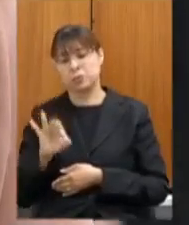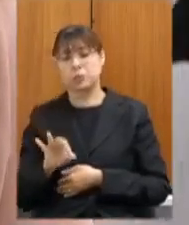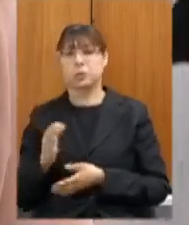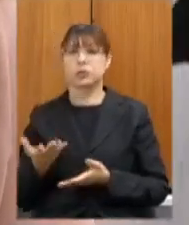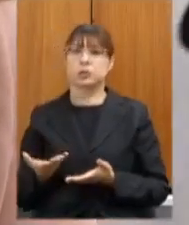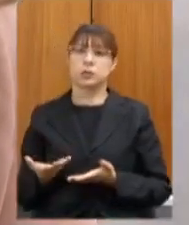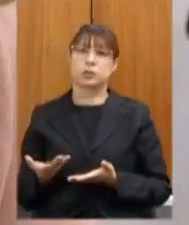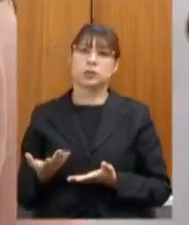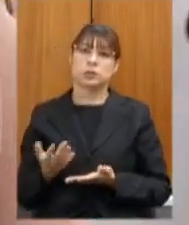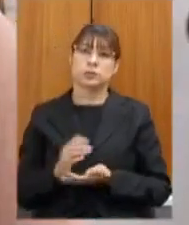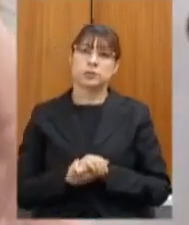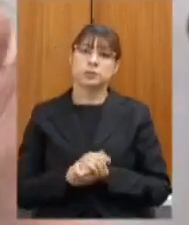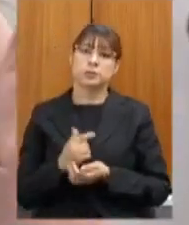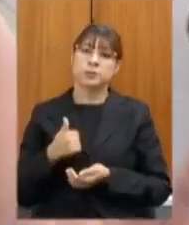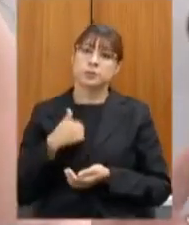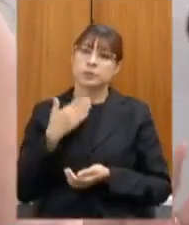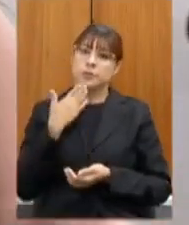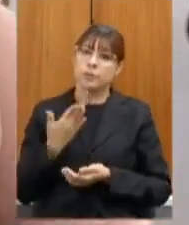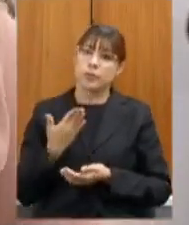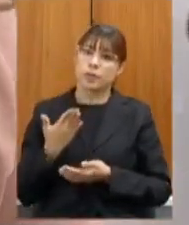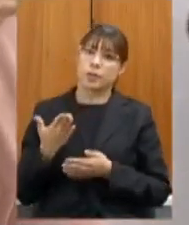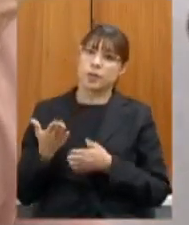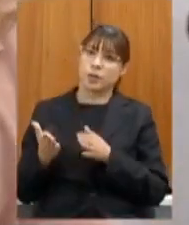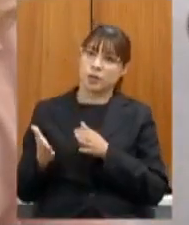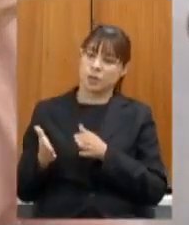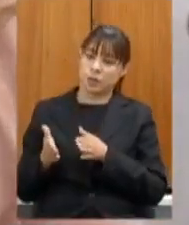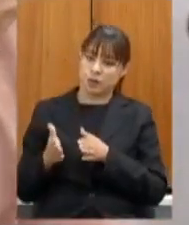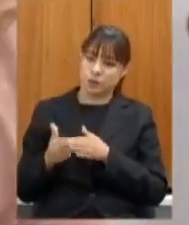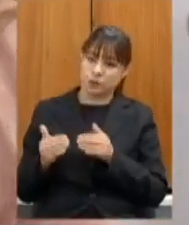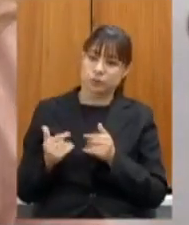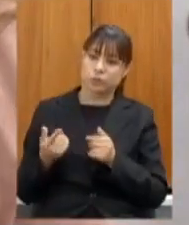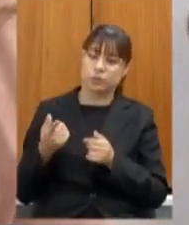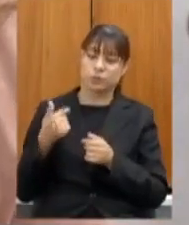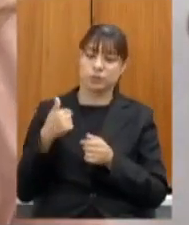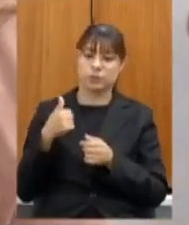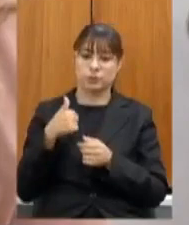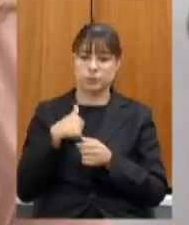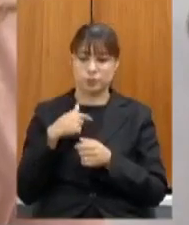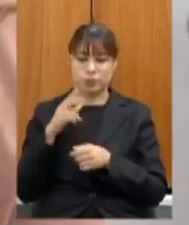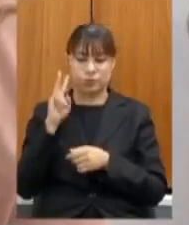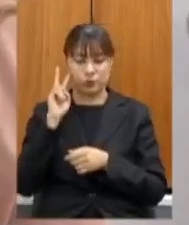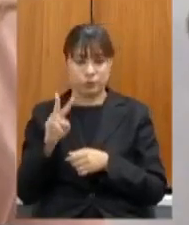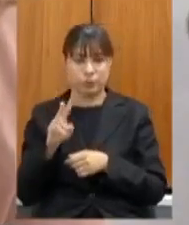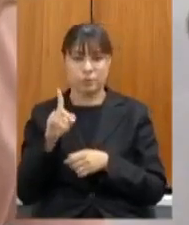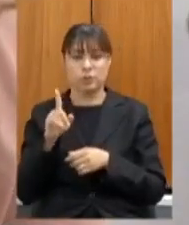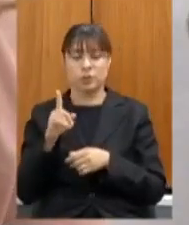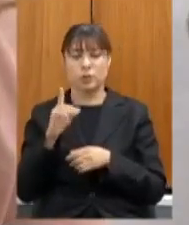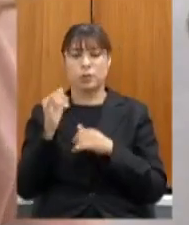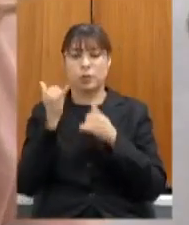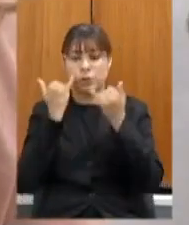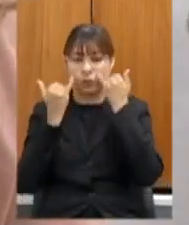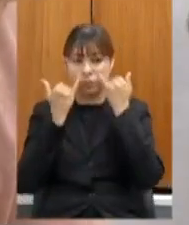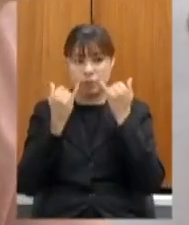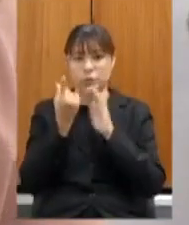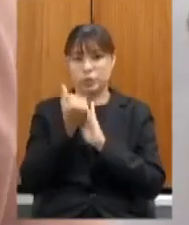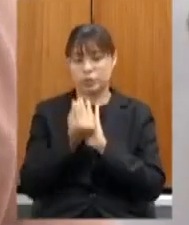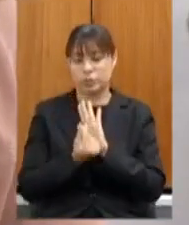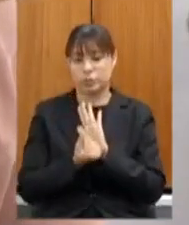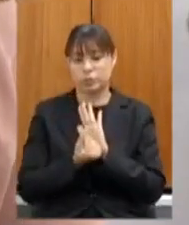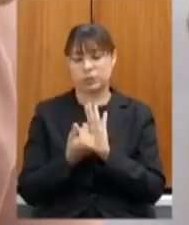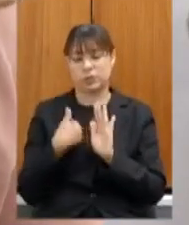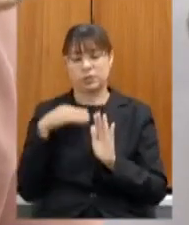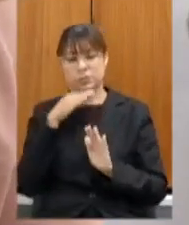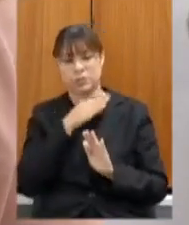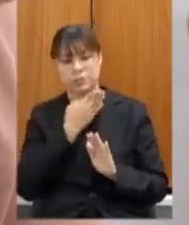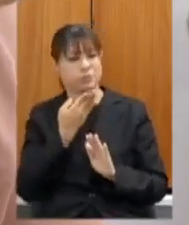faço esse pedi esse socorro aos dados do orçamento para identificar que nada ou pouco foi